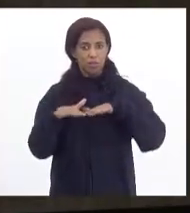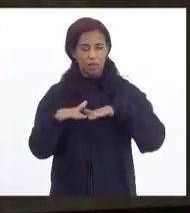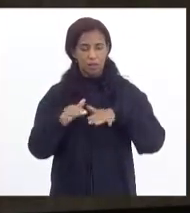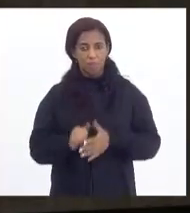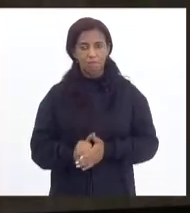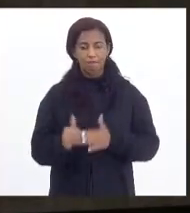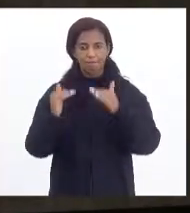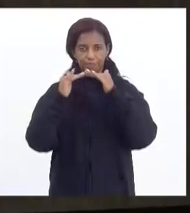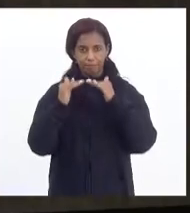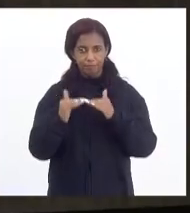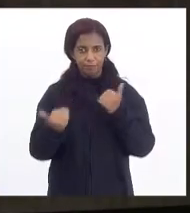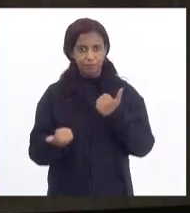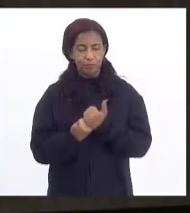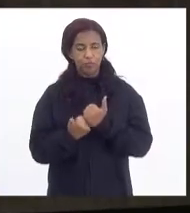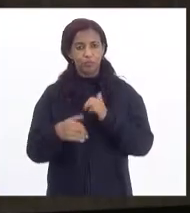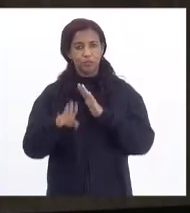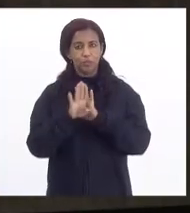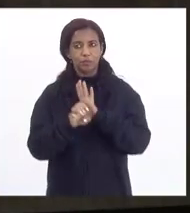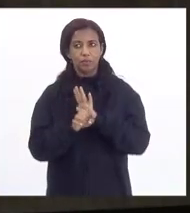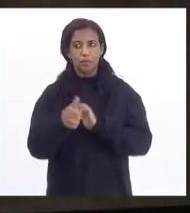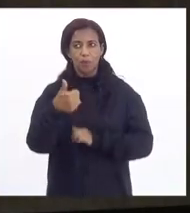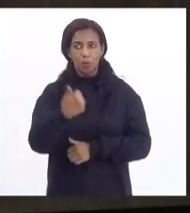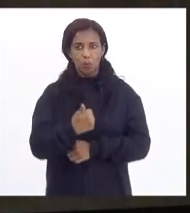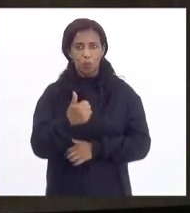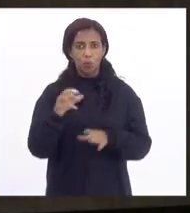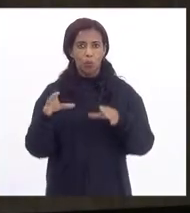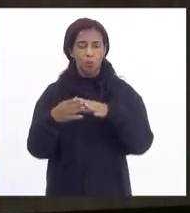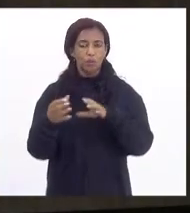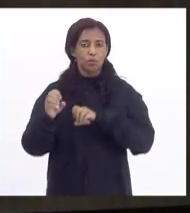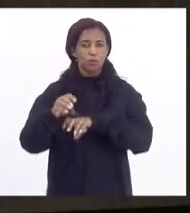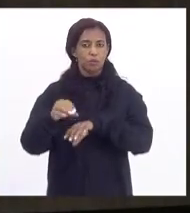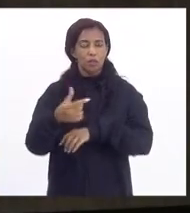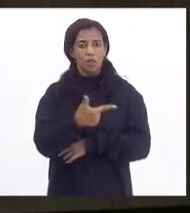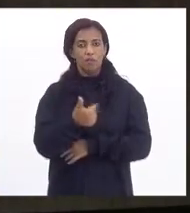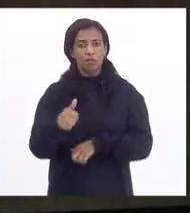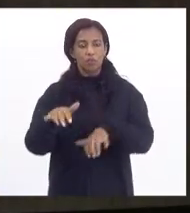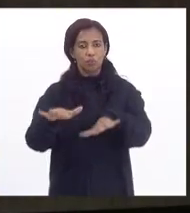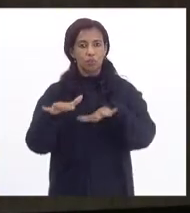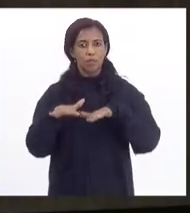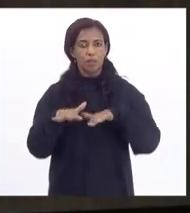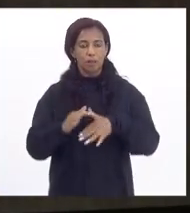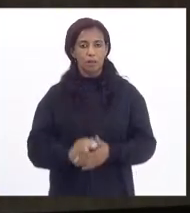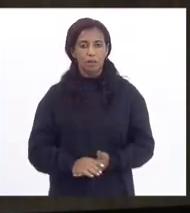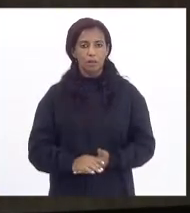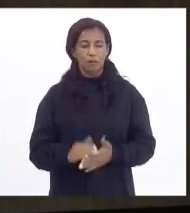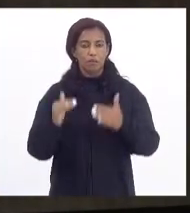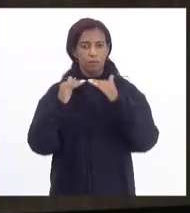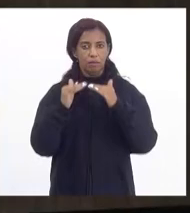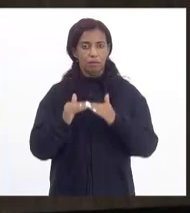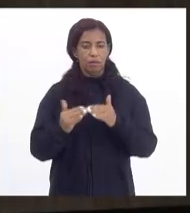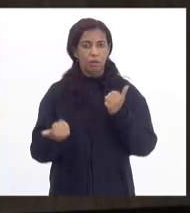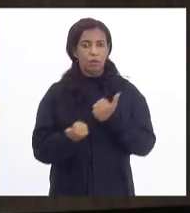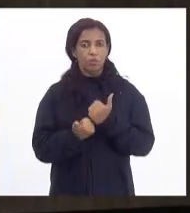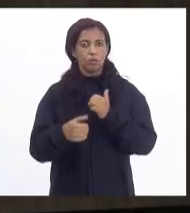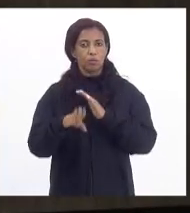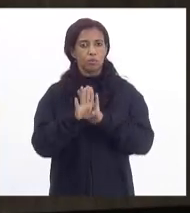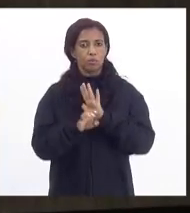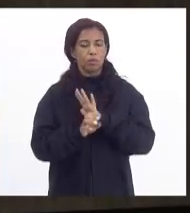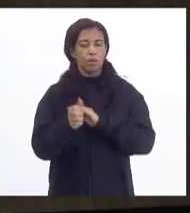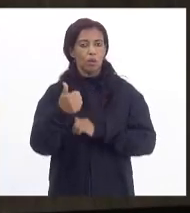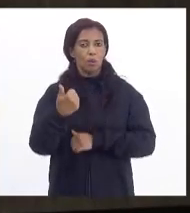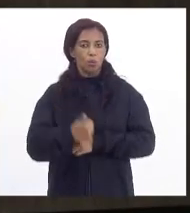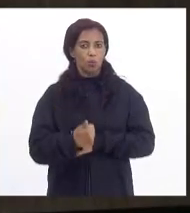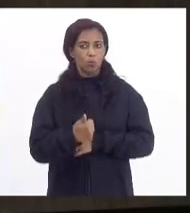Favorável com subemenda aglutinativa às emendas 1 da Comissão de Educação e 21 de Plenário. Favorável com subemenda aglutinativa às emendas